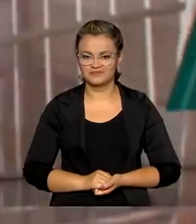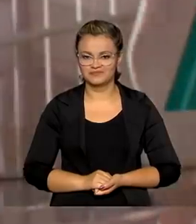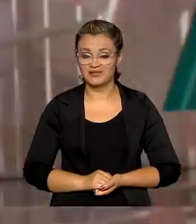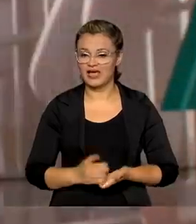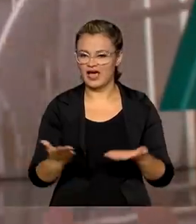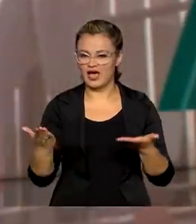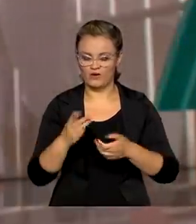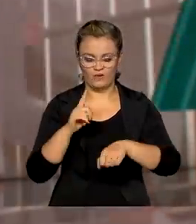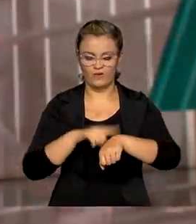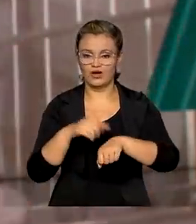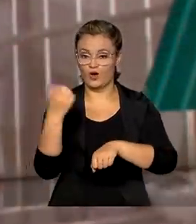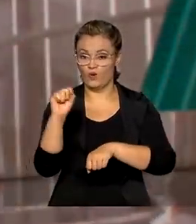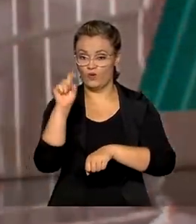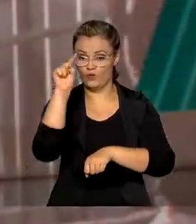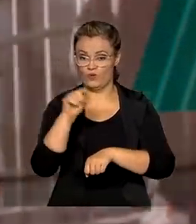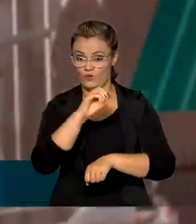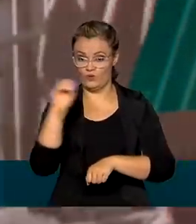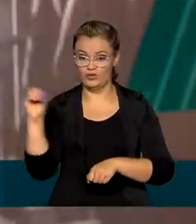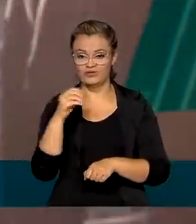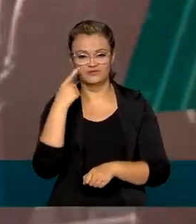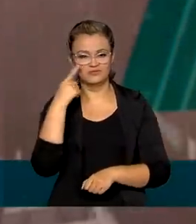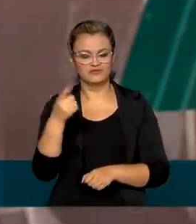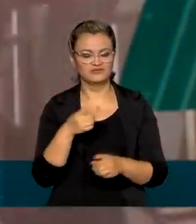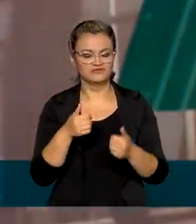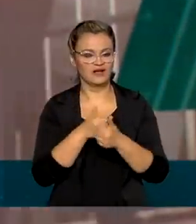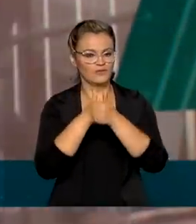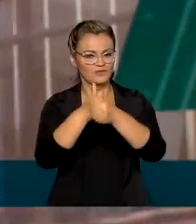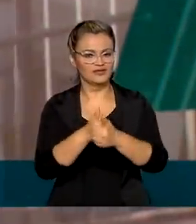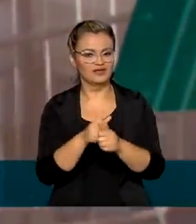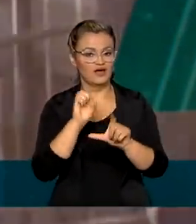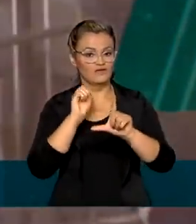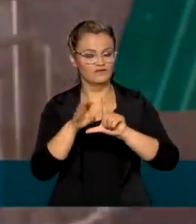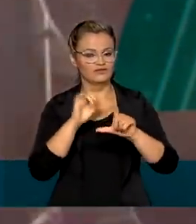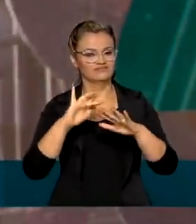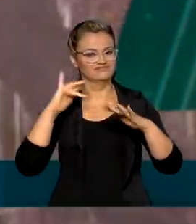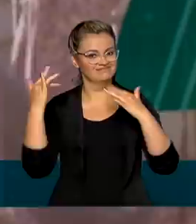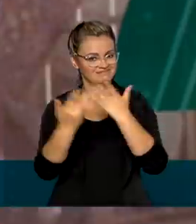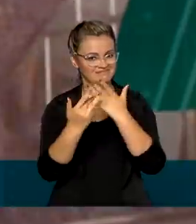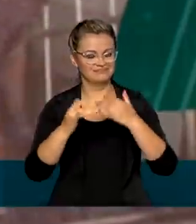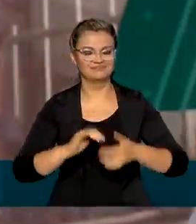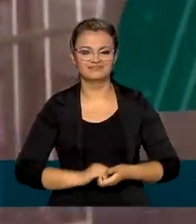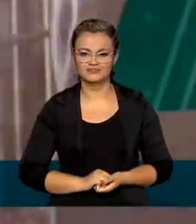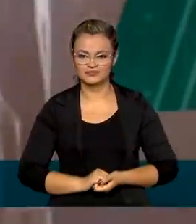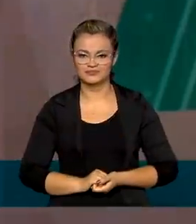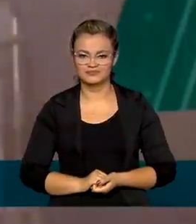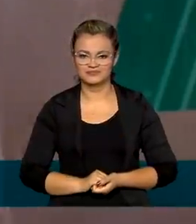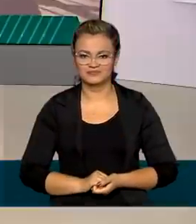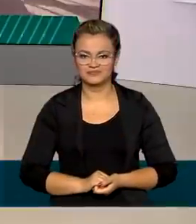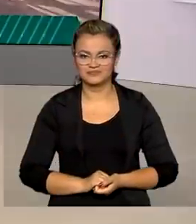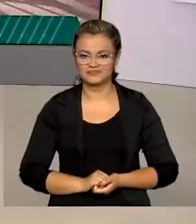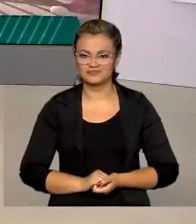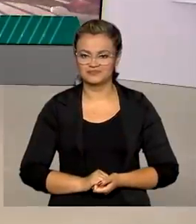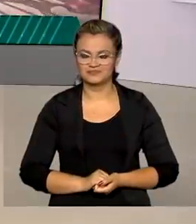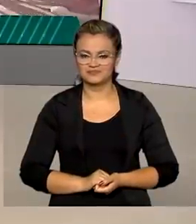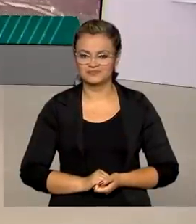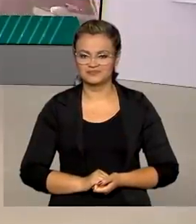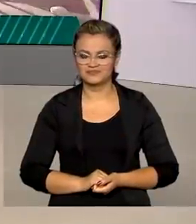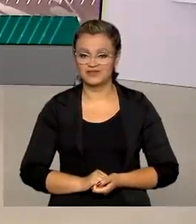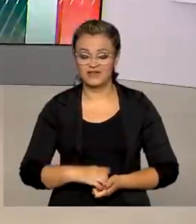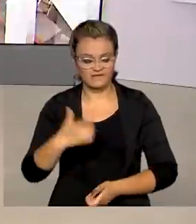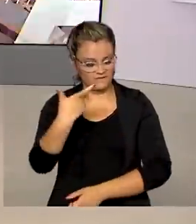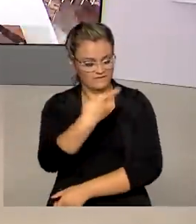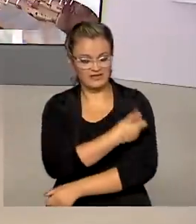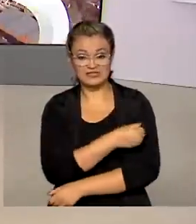Agora, 8 horas da manhã, você pode nos acompanhar ao vivo também pelas redes sociais. Mais uma